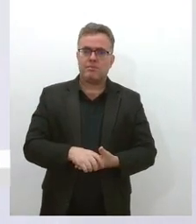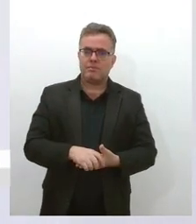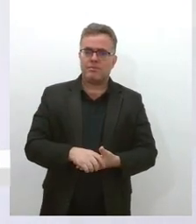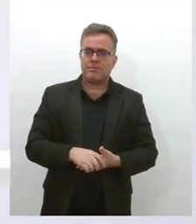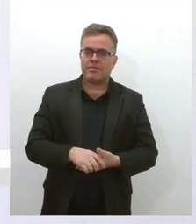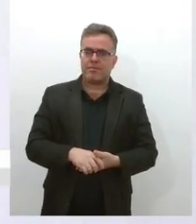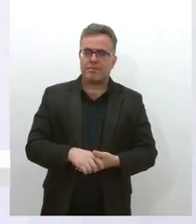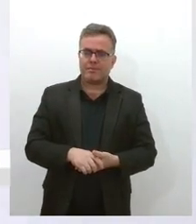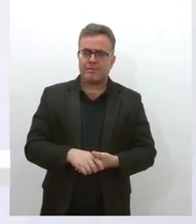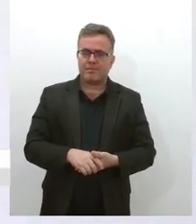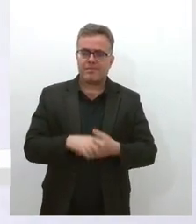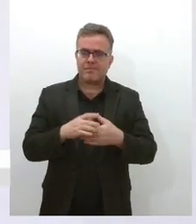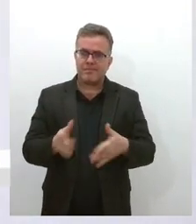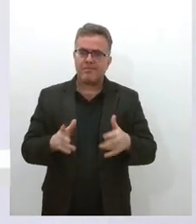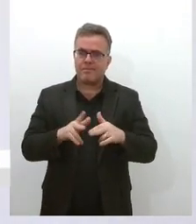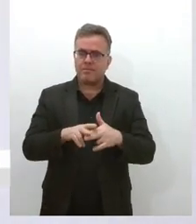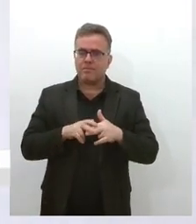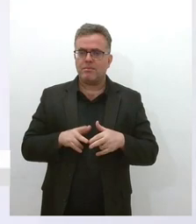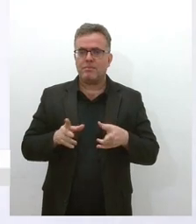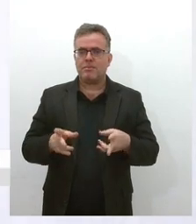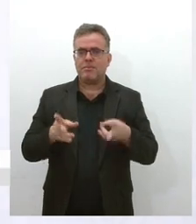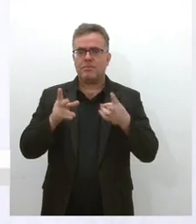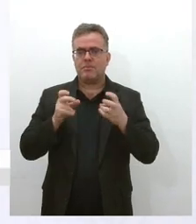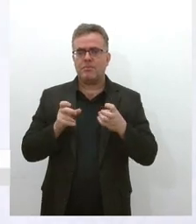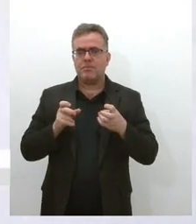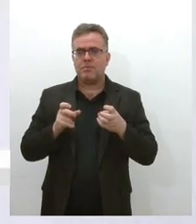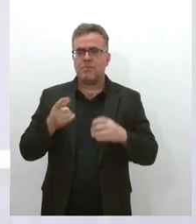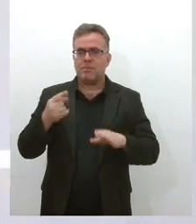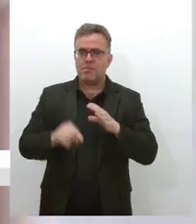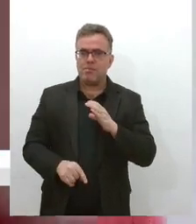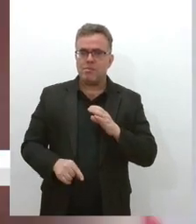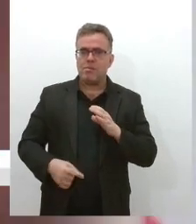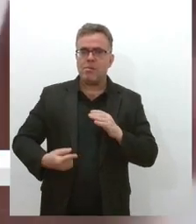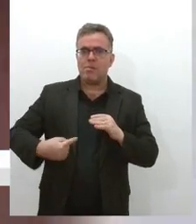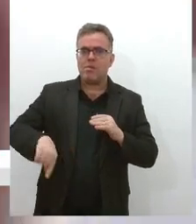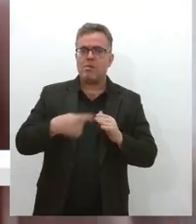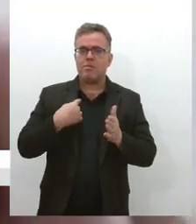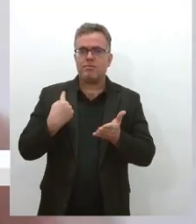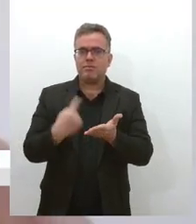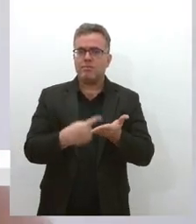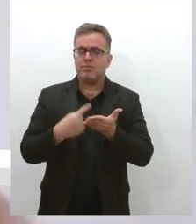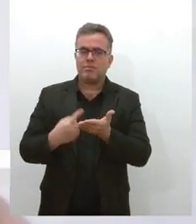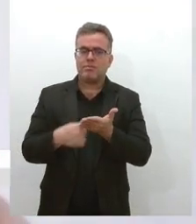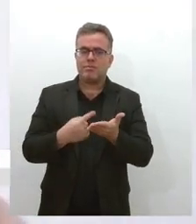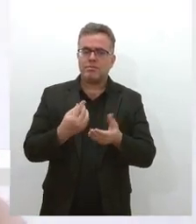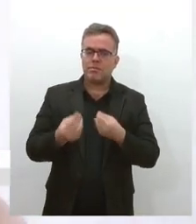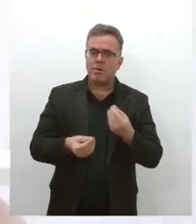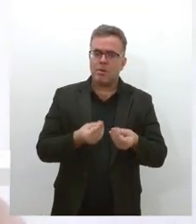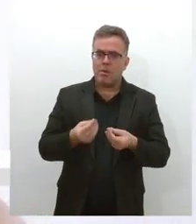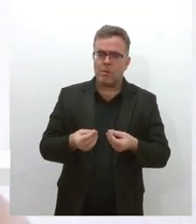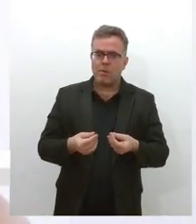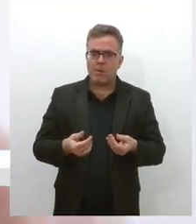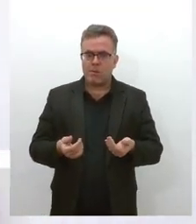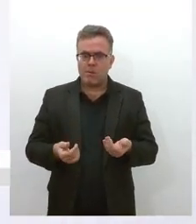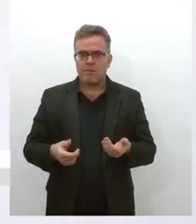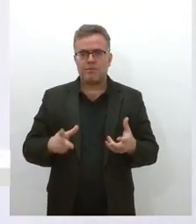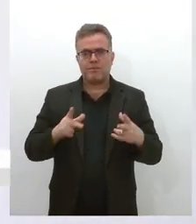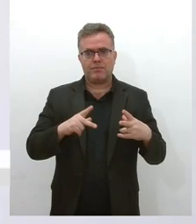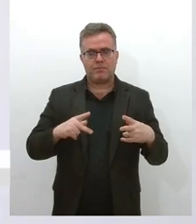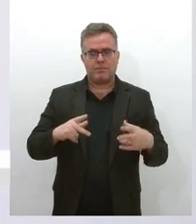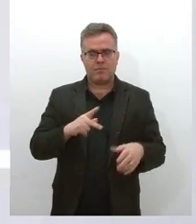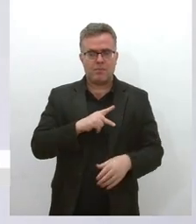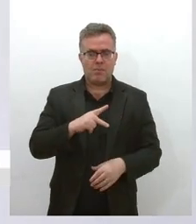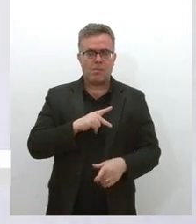então eu percebi esse alargamento da nossa força de trabalho, também na rede privada, e